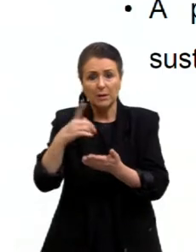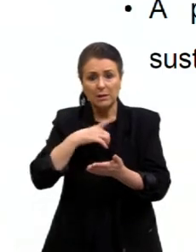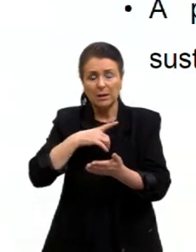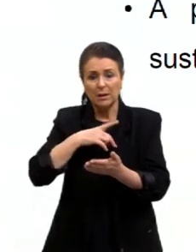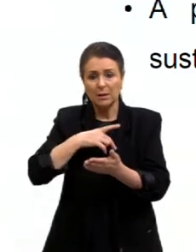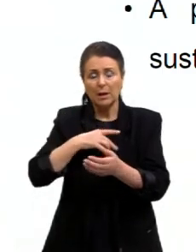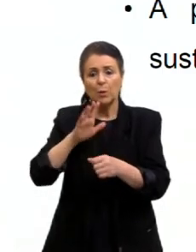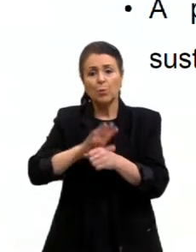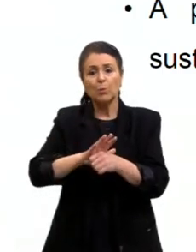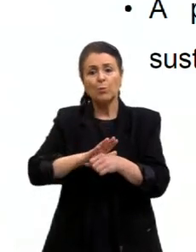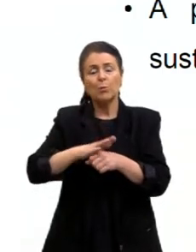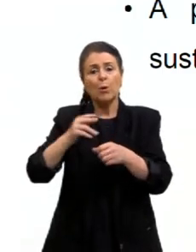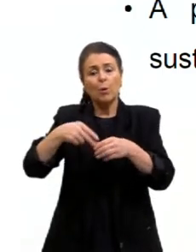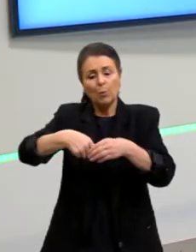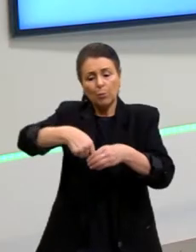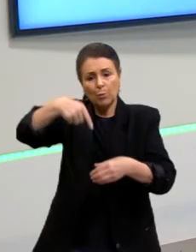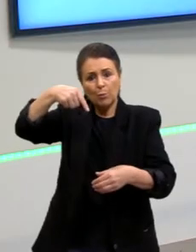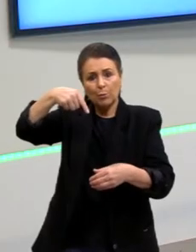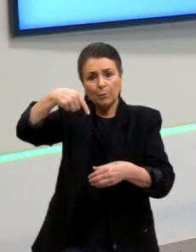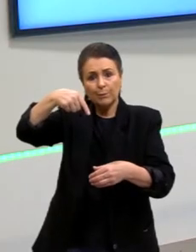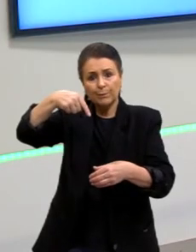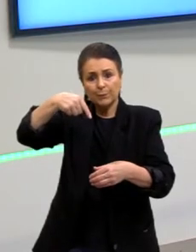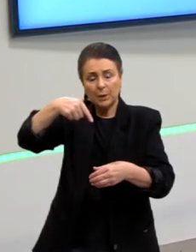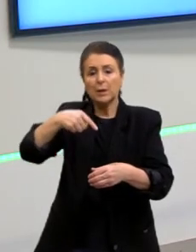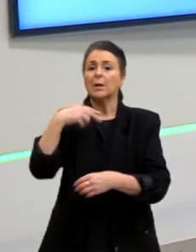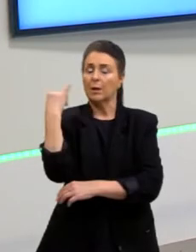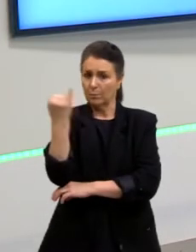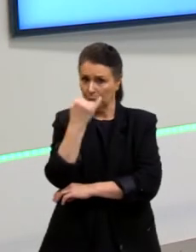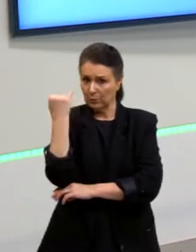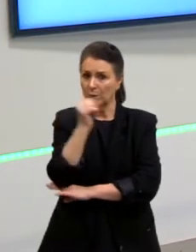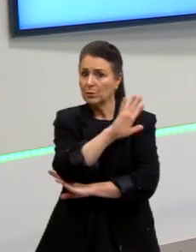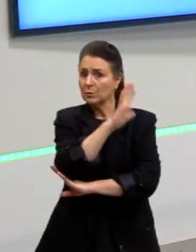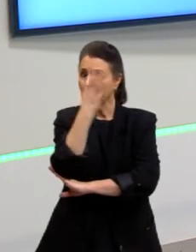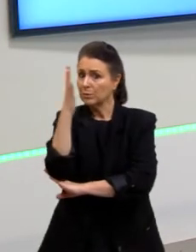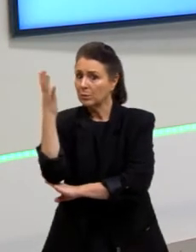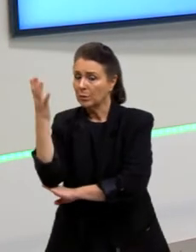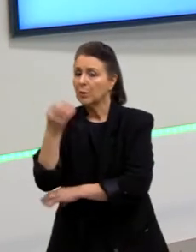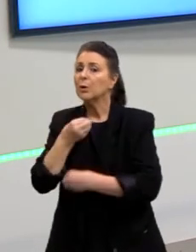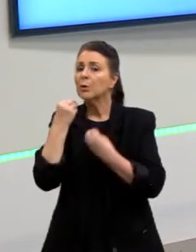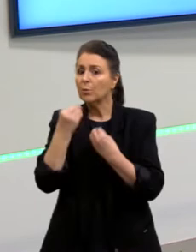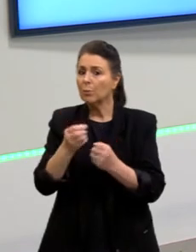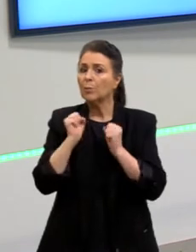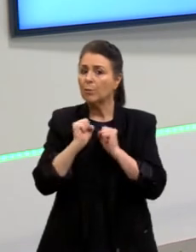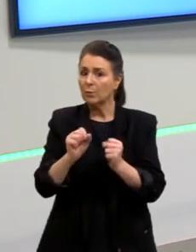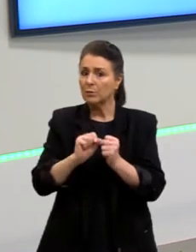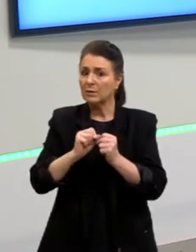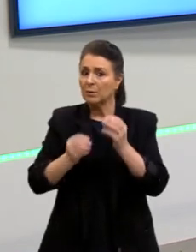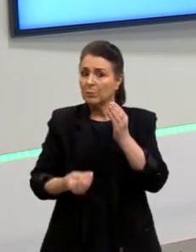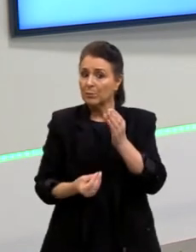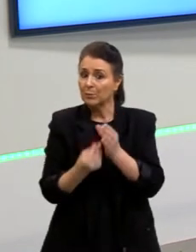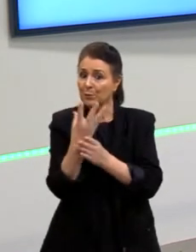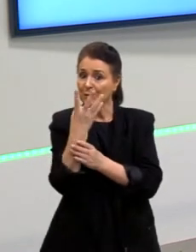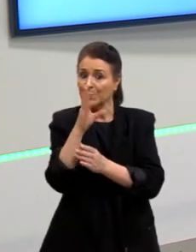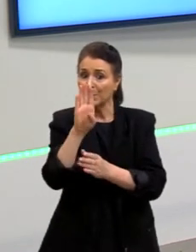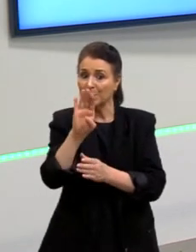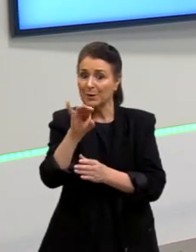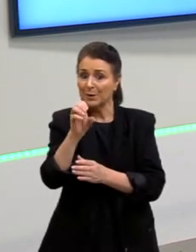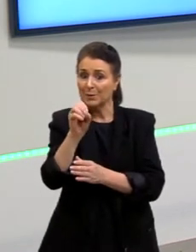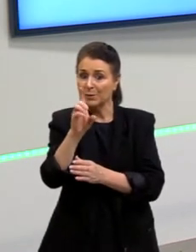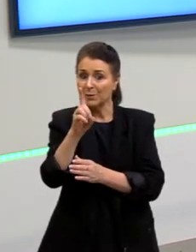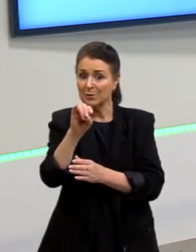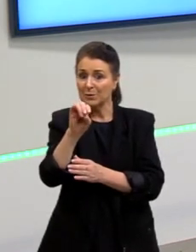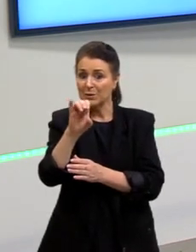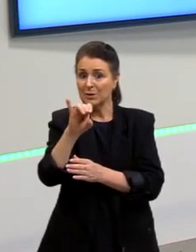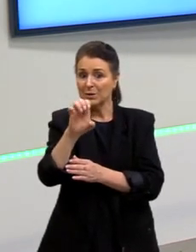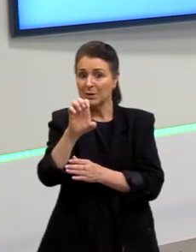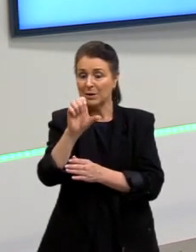é extremamente importante para o meio ambiente. Mas como será que eu posso realizar essa geração, essa produção de biodiesel? E aí sim, entre as